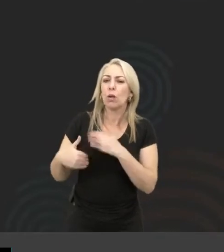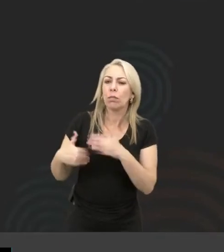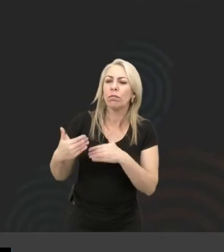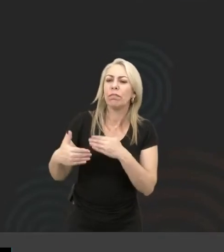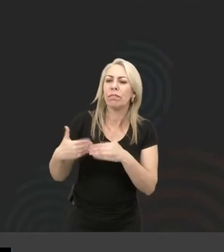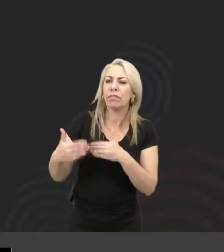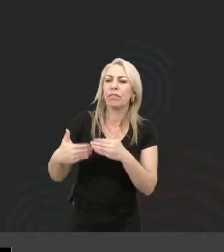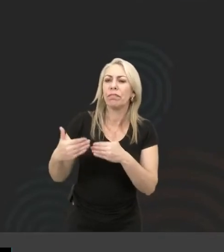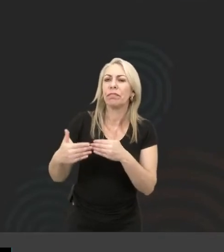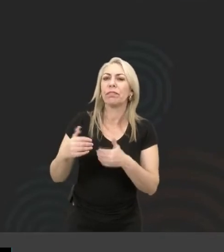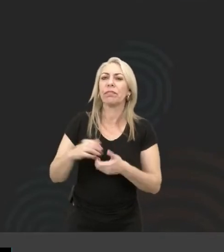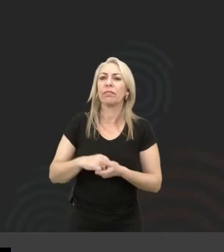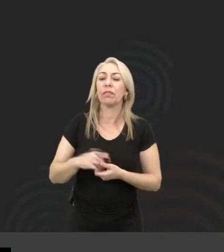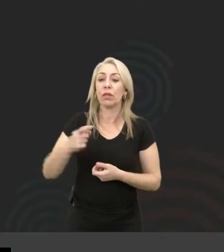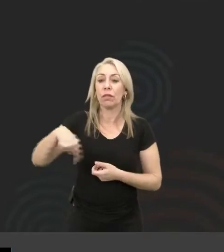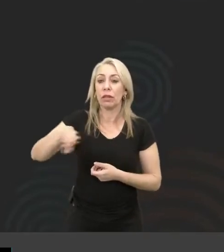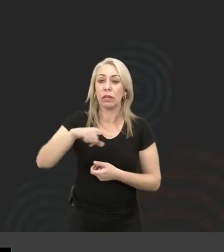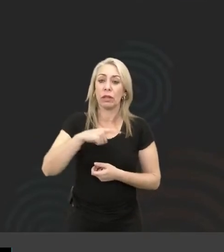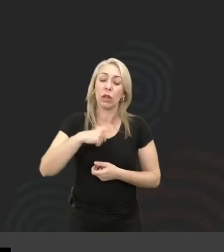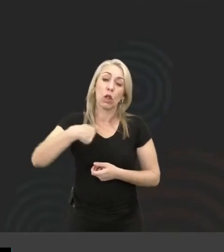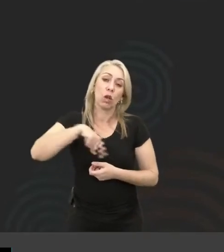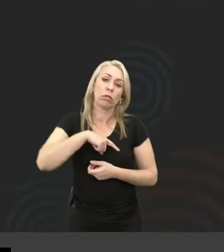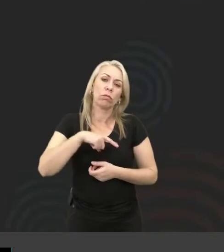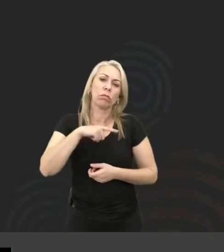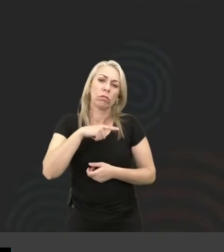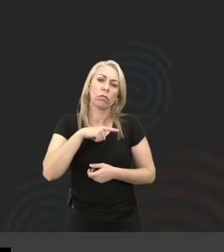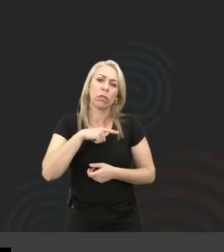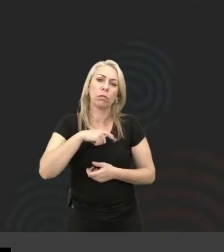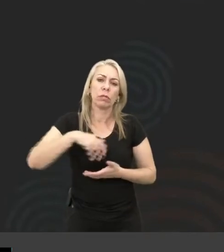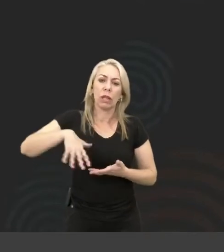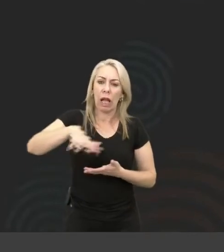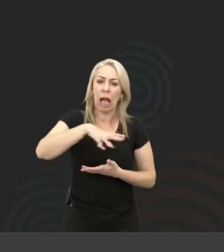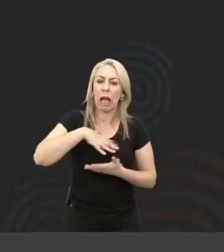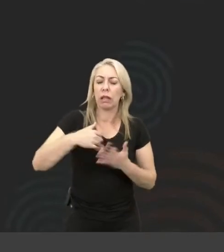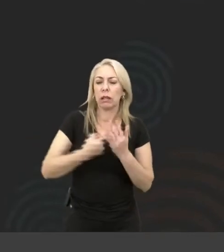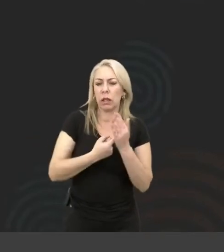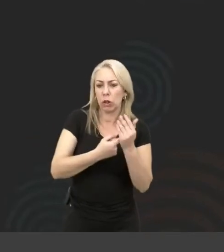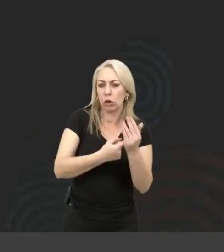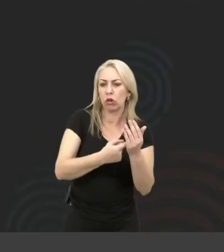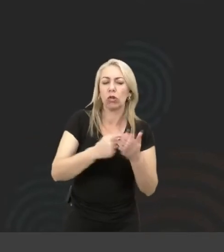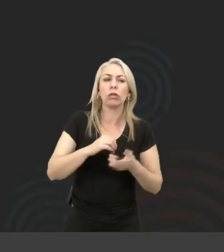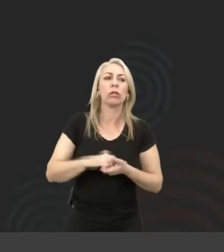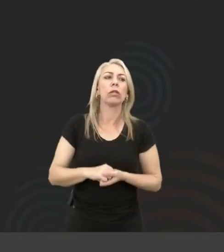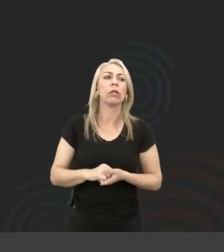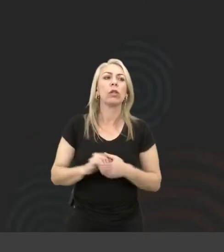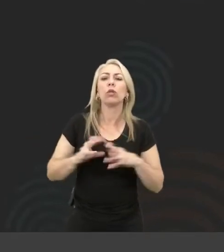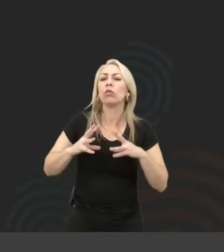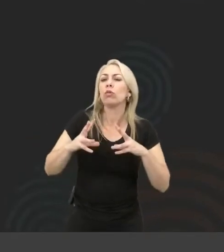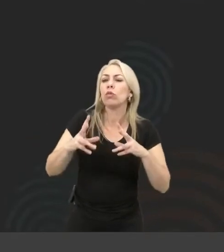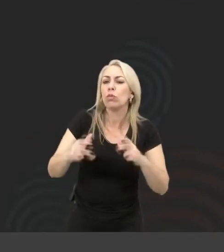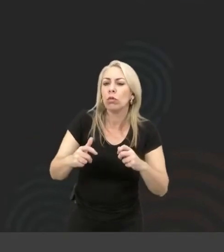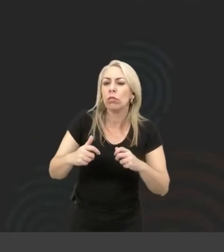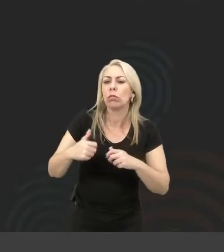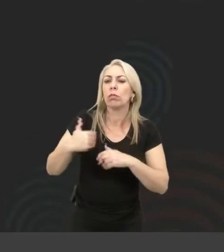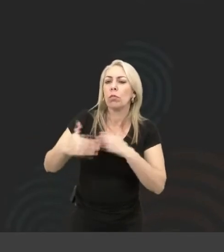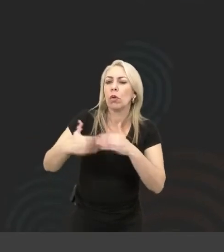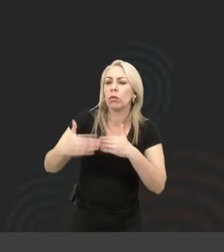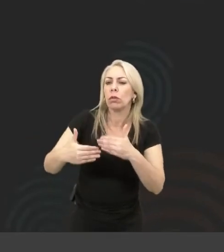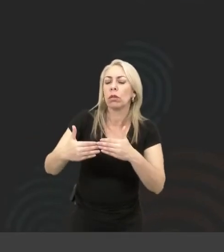que estão, que nós que estamos na área de tecnologia, em todos os processos